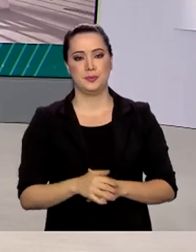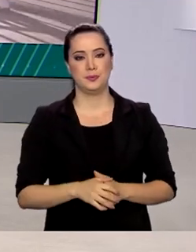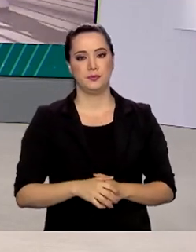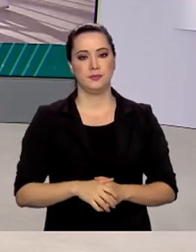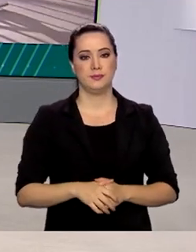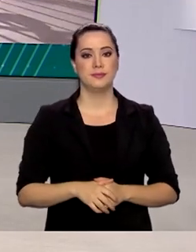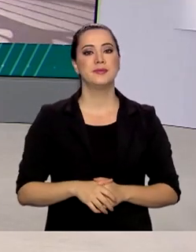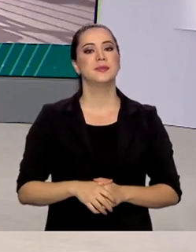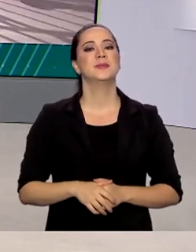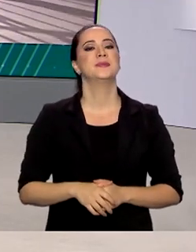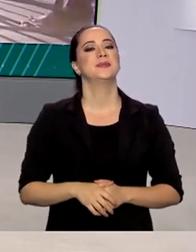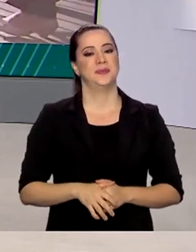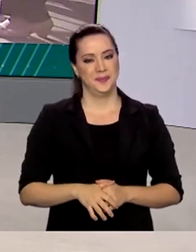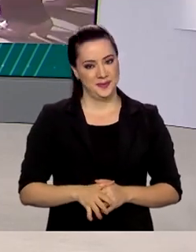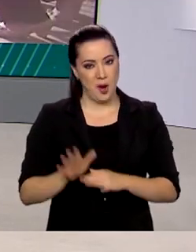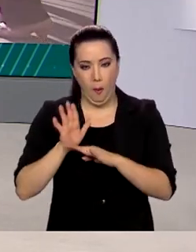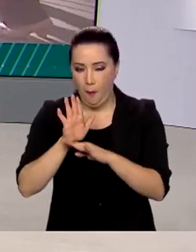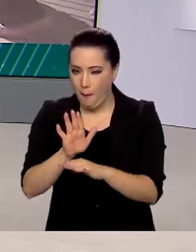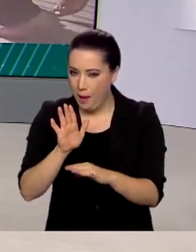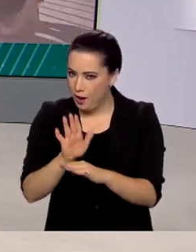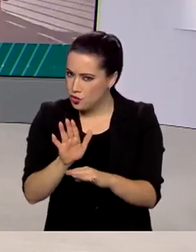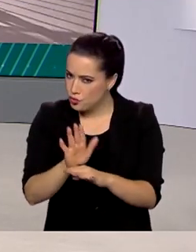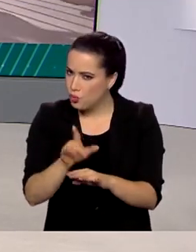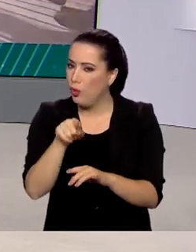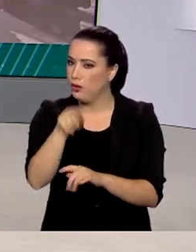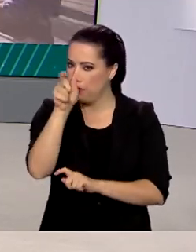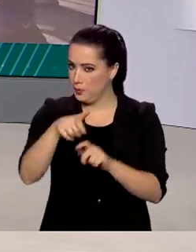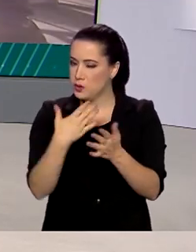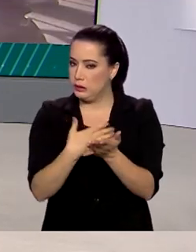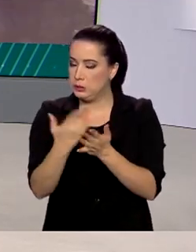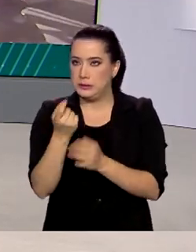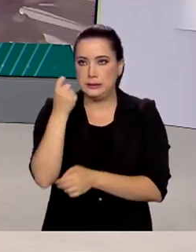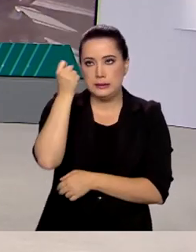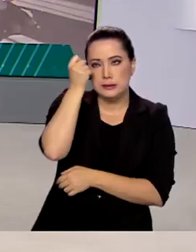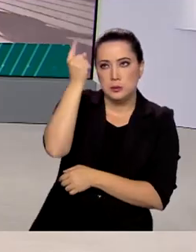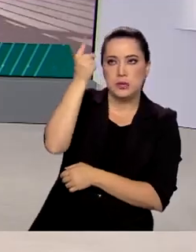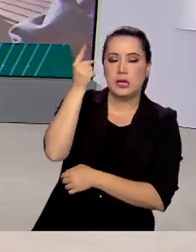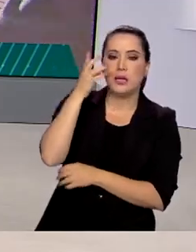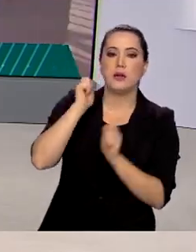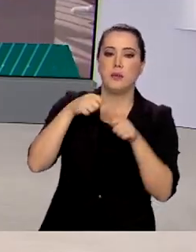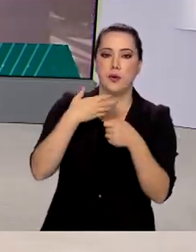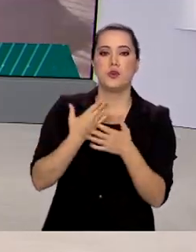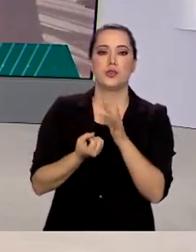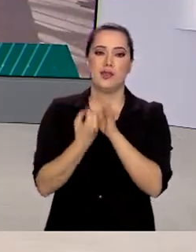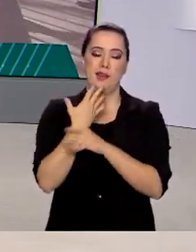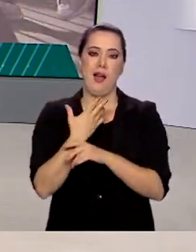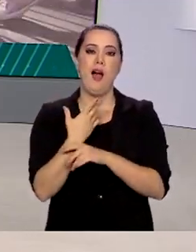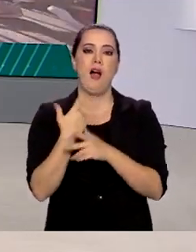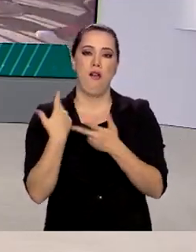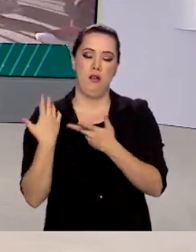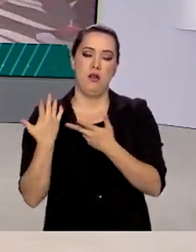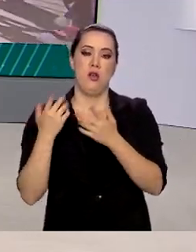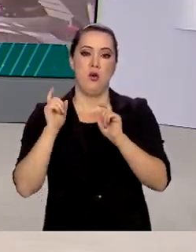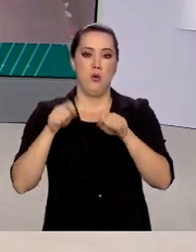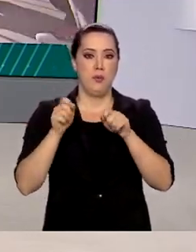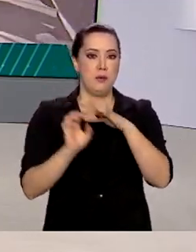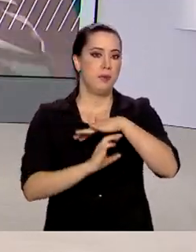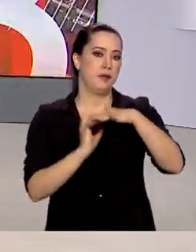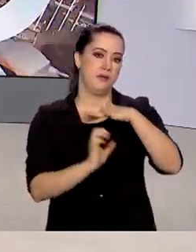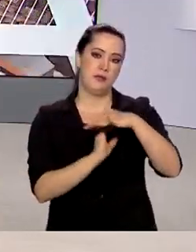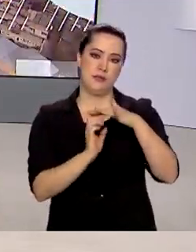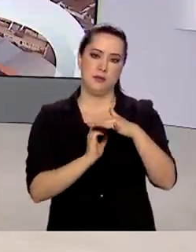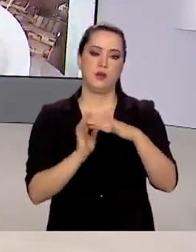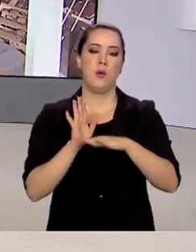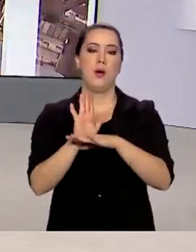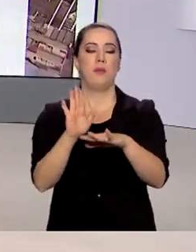Um empurrãozinho para quem está começando uma ideia que pode criar um negócio é o programa de apoio a startups do